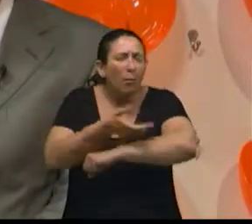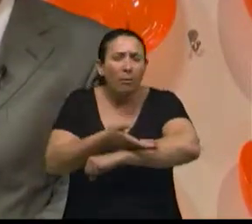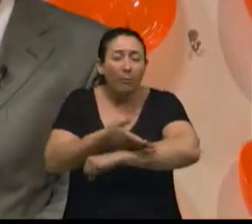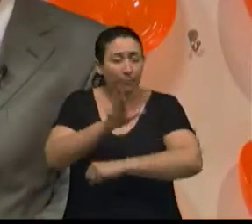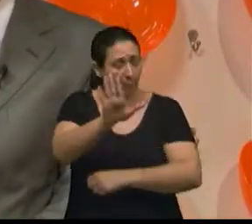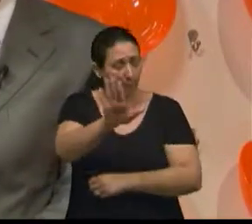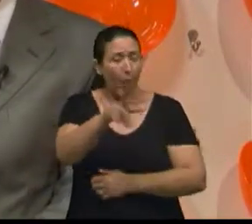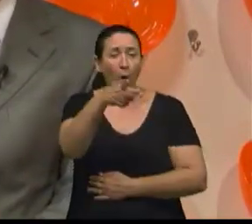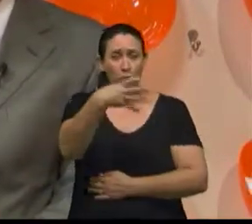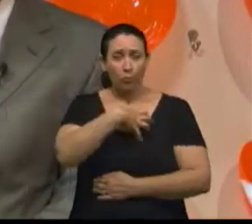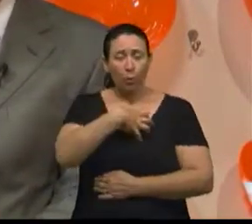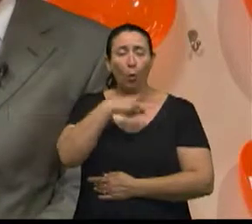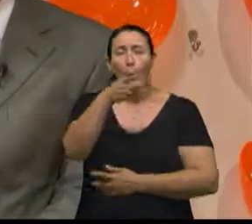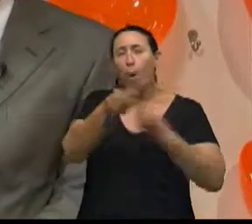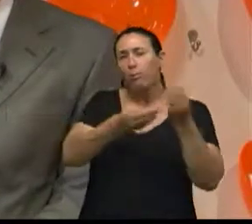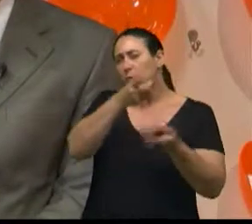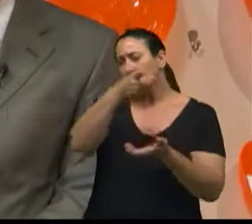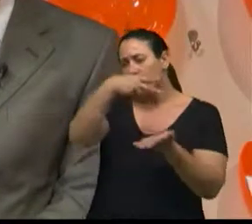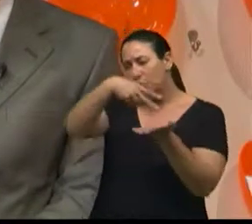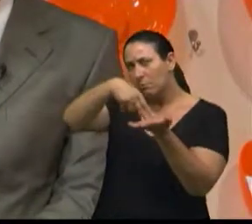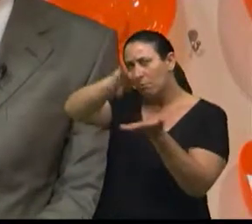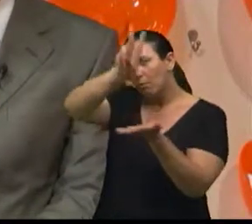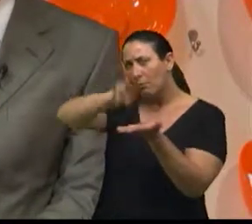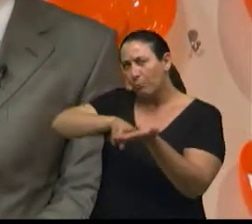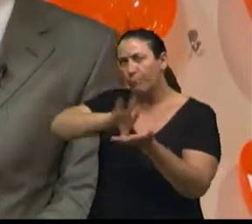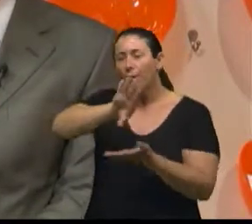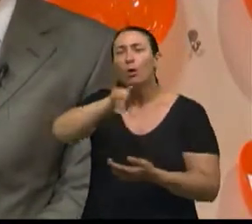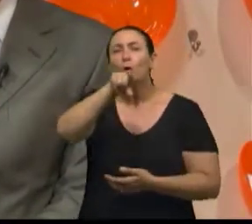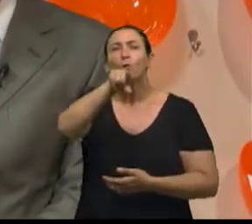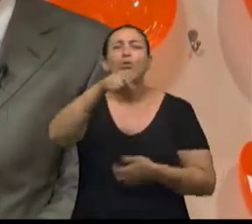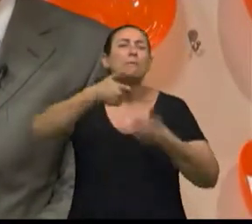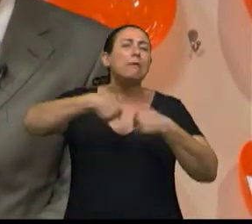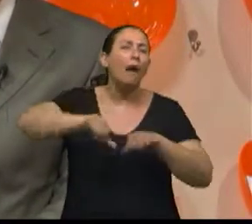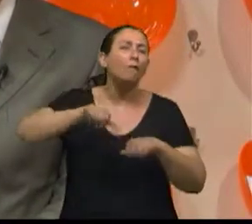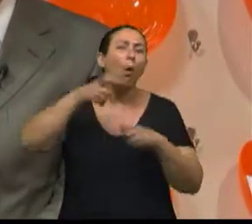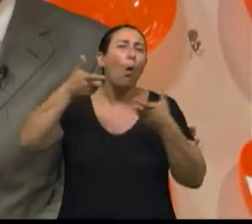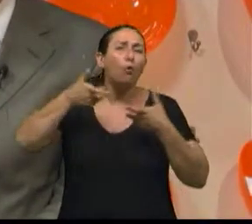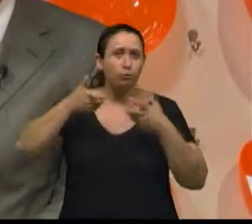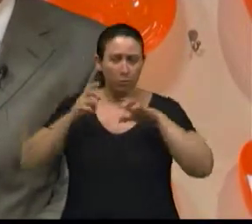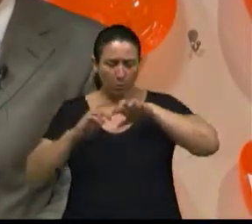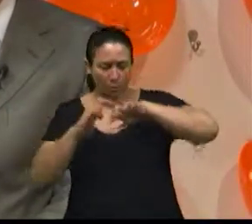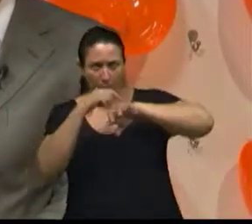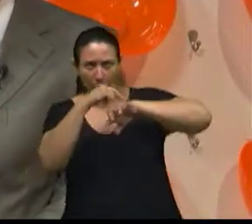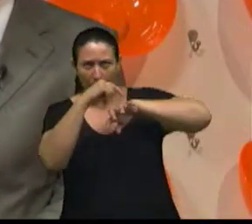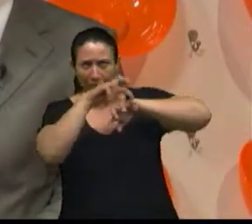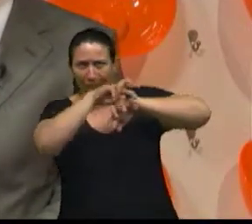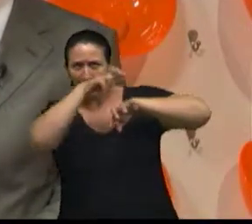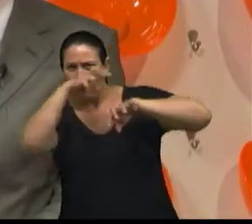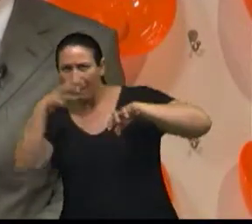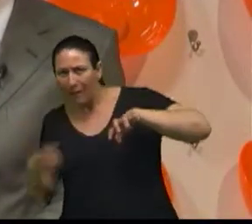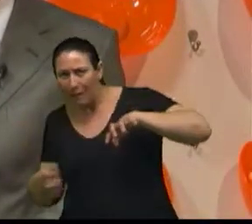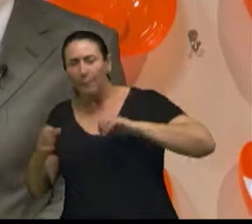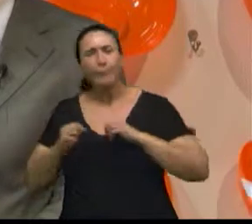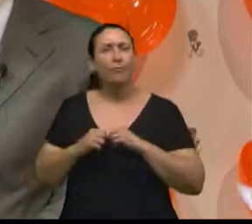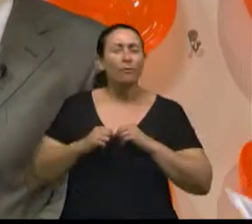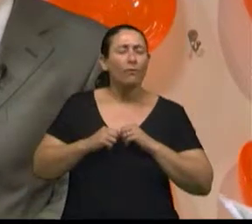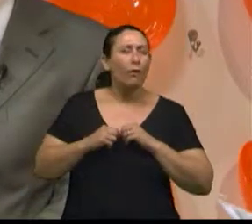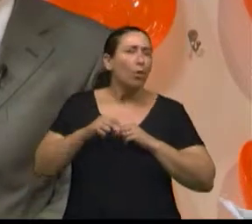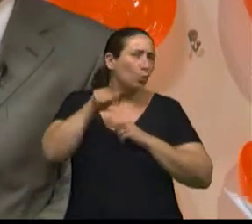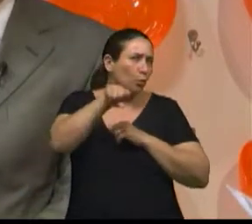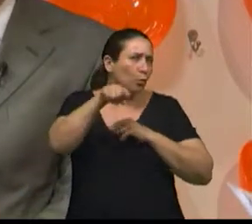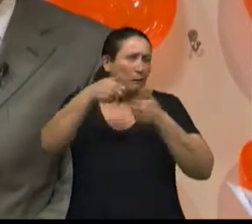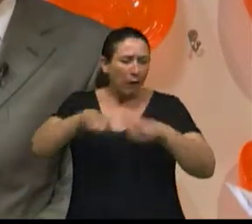a pessoa caiu, a que altura que ela estava, que maneira foi o impulso para a queda, o que tinha de